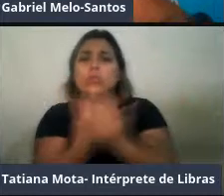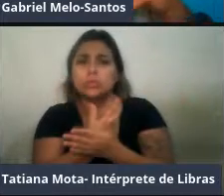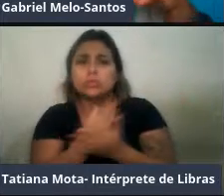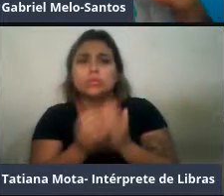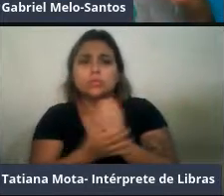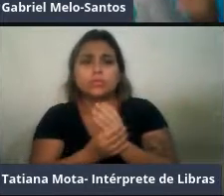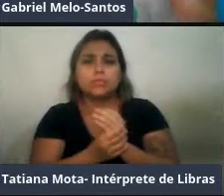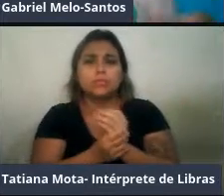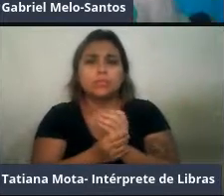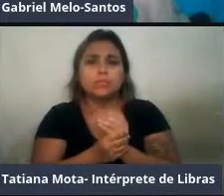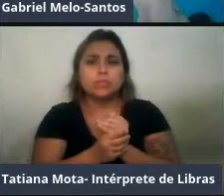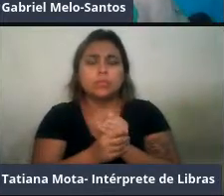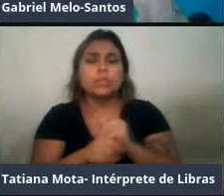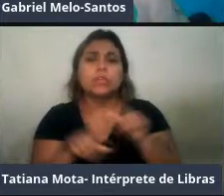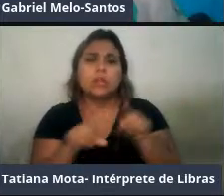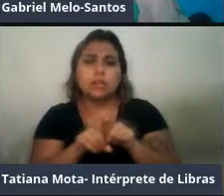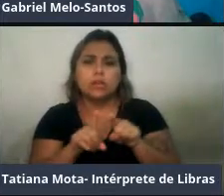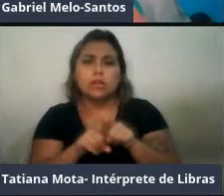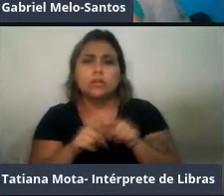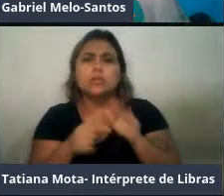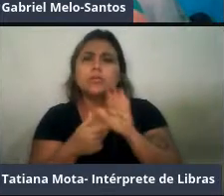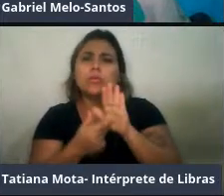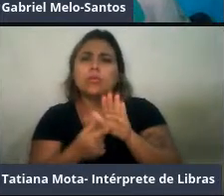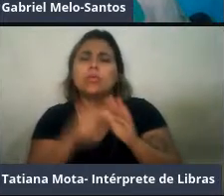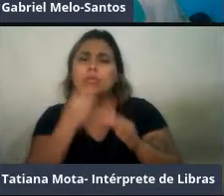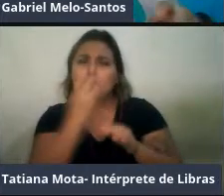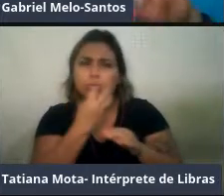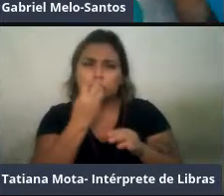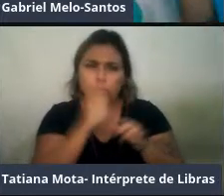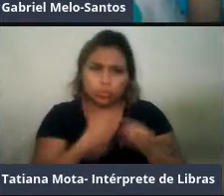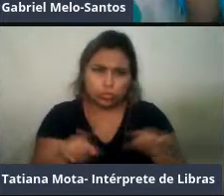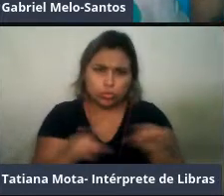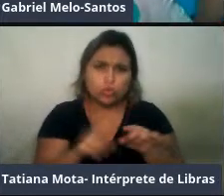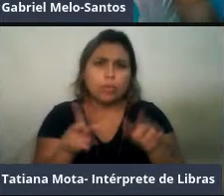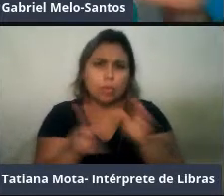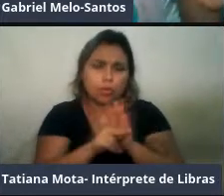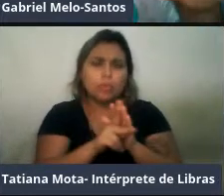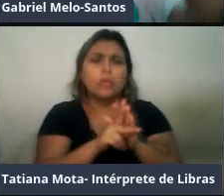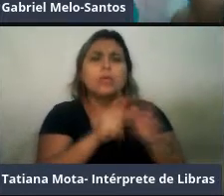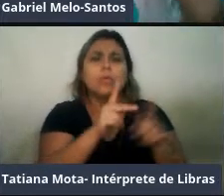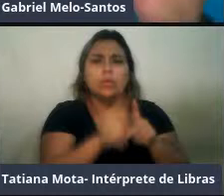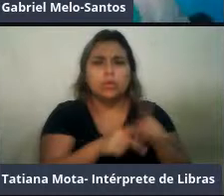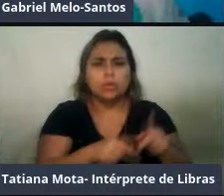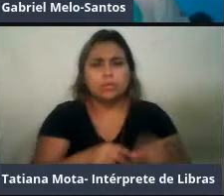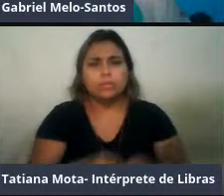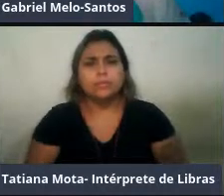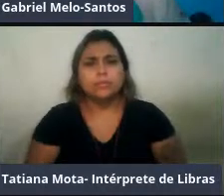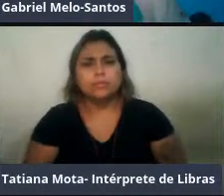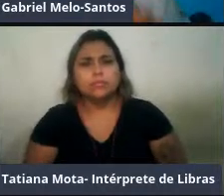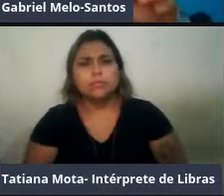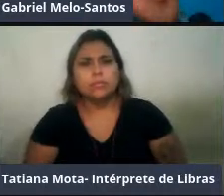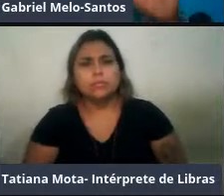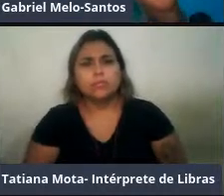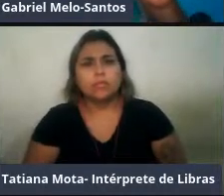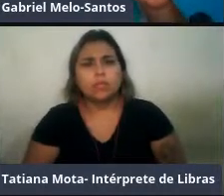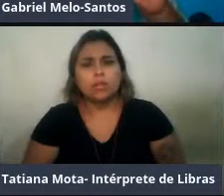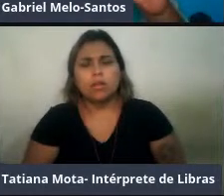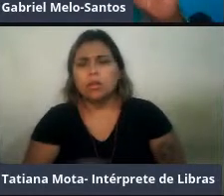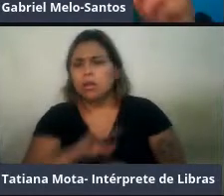desses sons naquela população. esse nada mais é que não se preocupe tanto com isso, né?